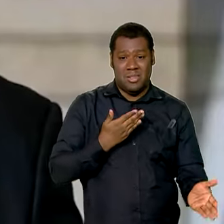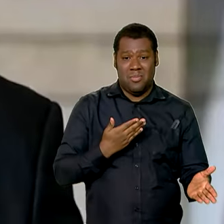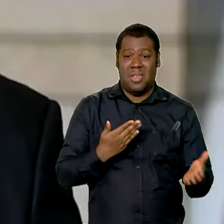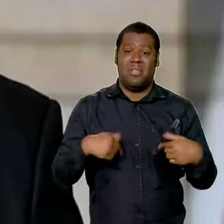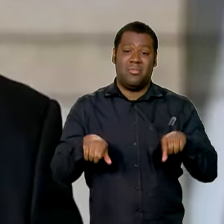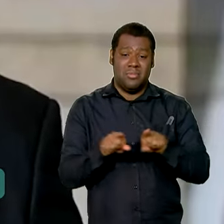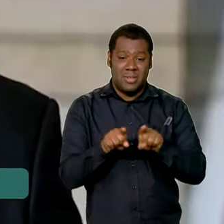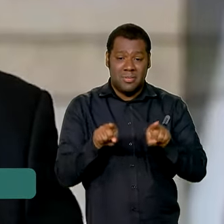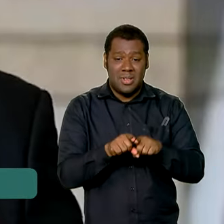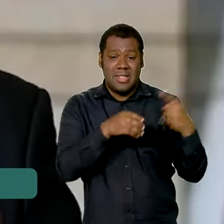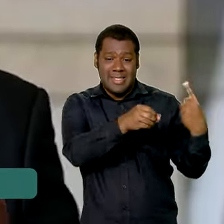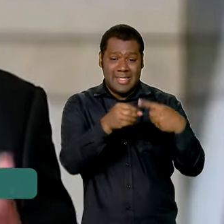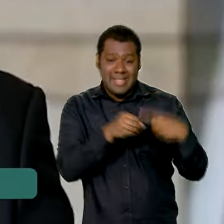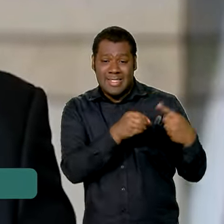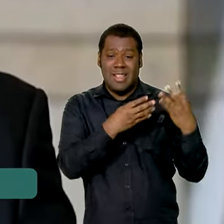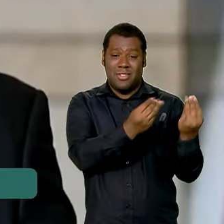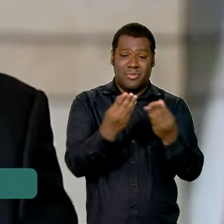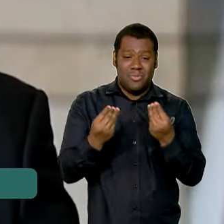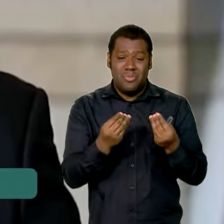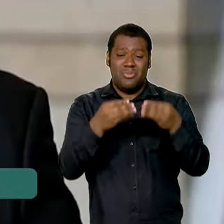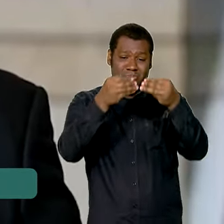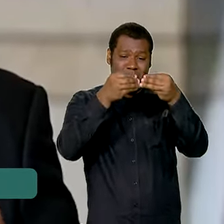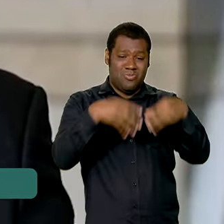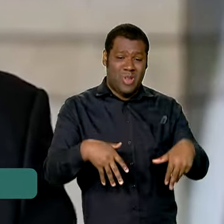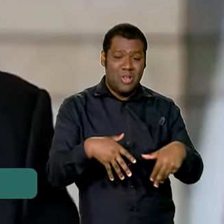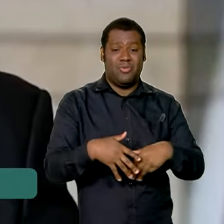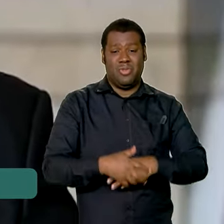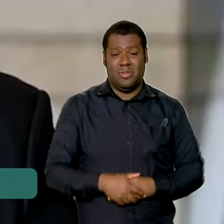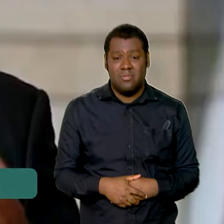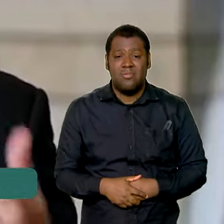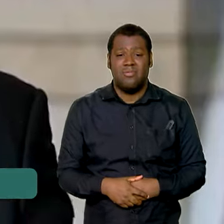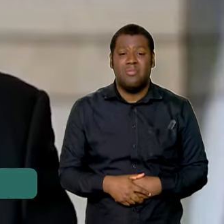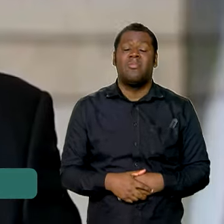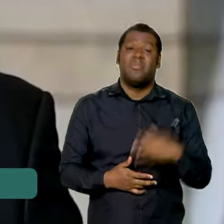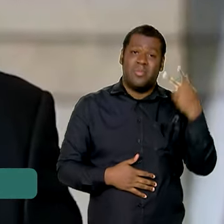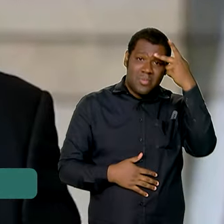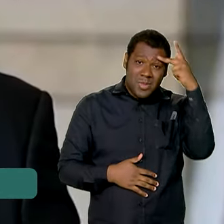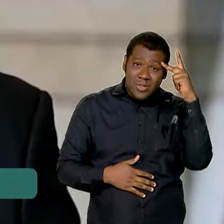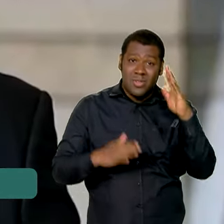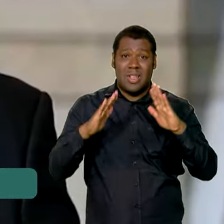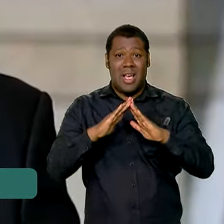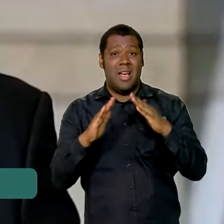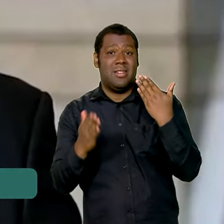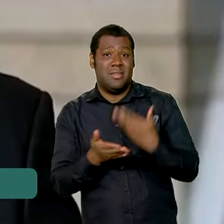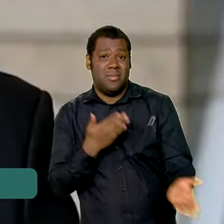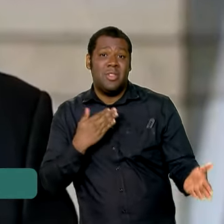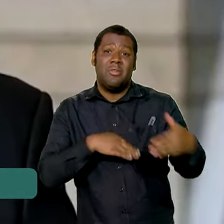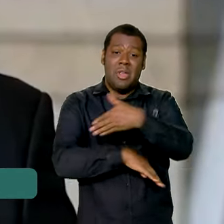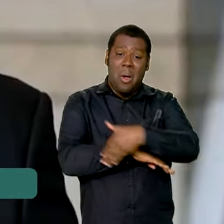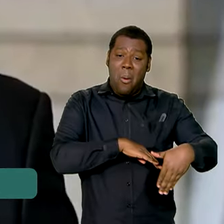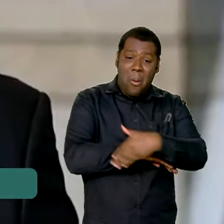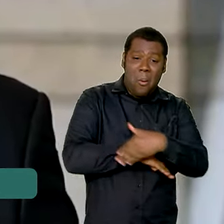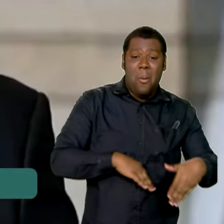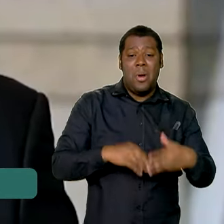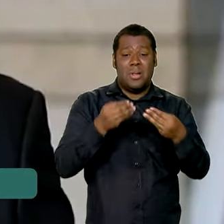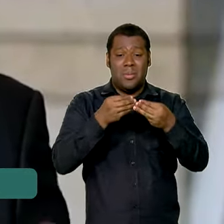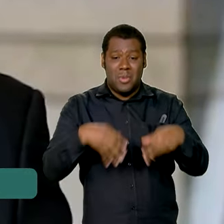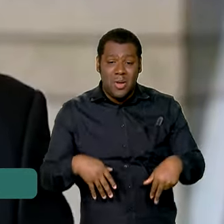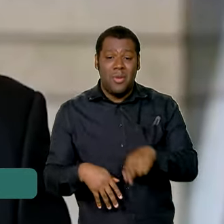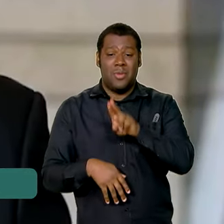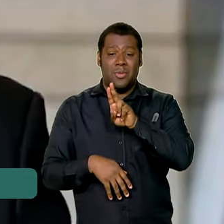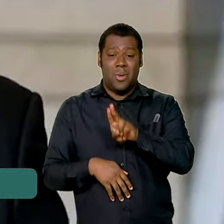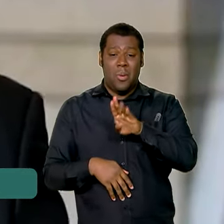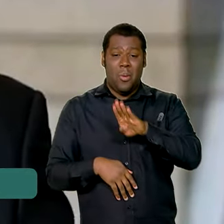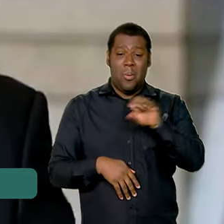muitas cidades alguns estragos nas residências, nas vias públicas, em unidades de saúde,